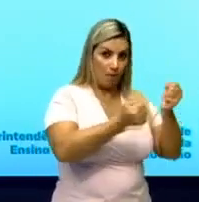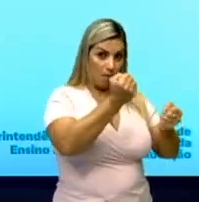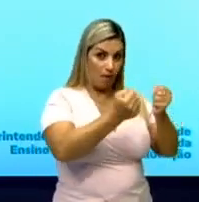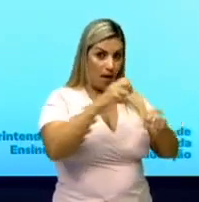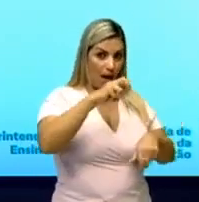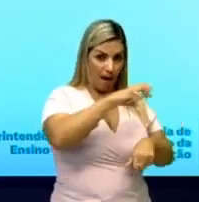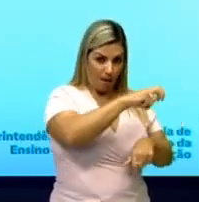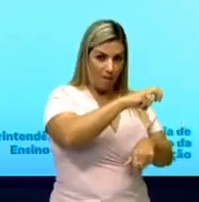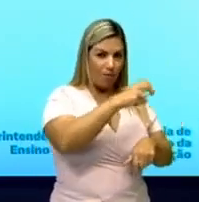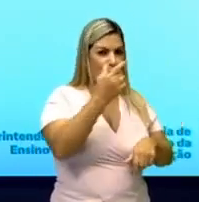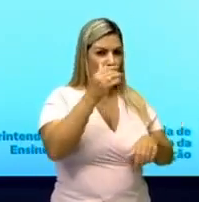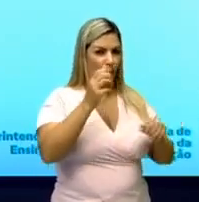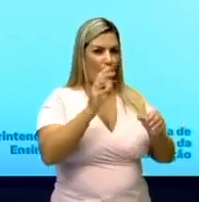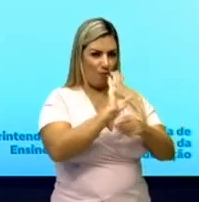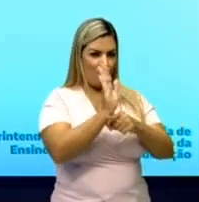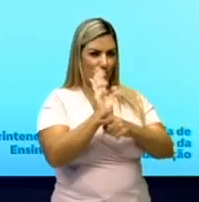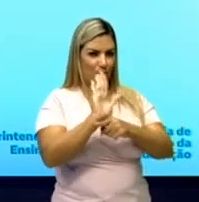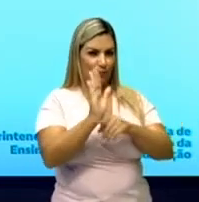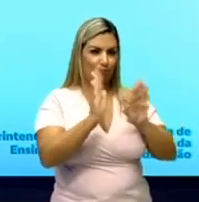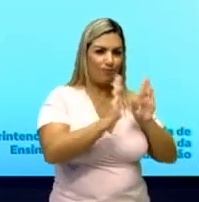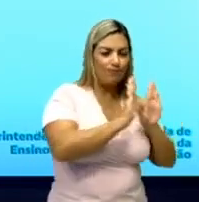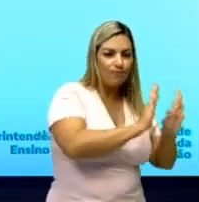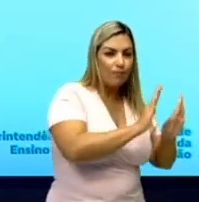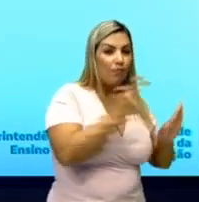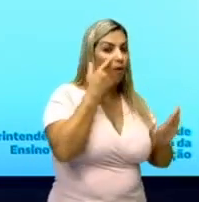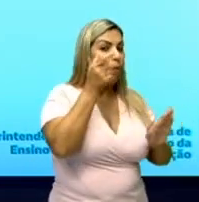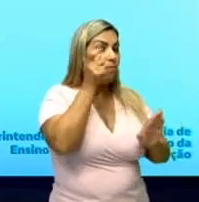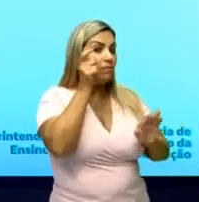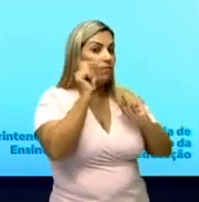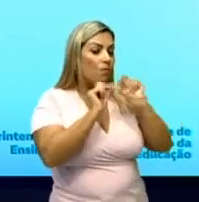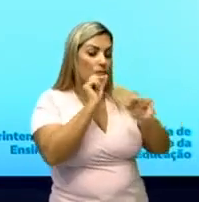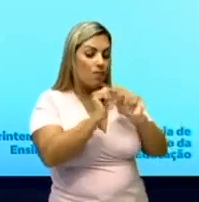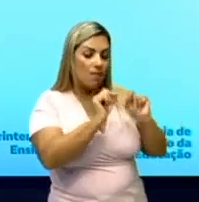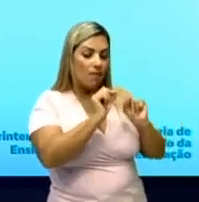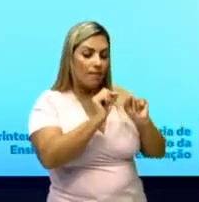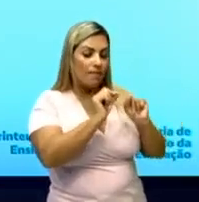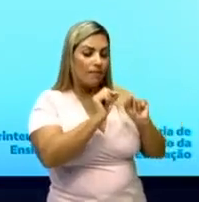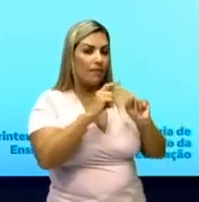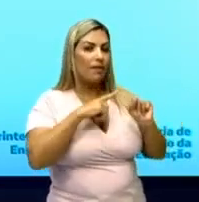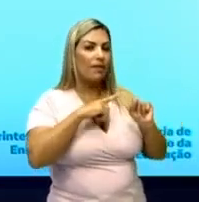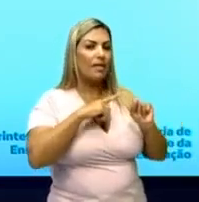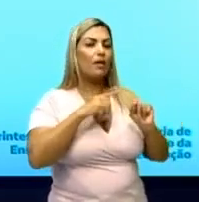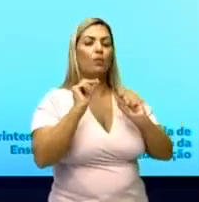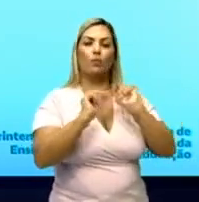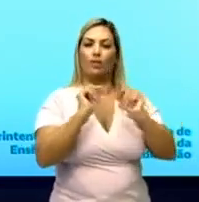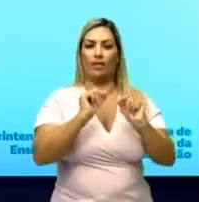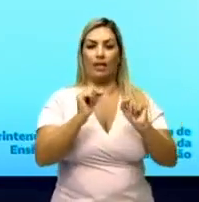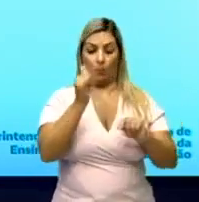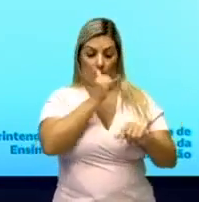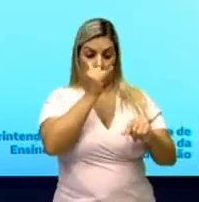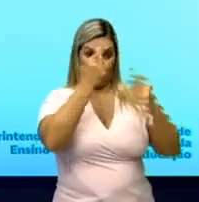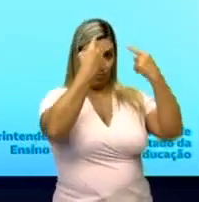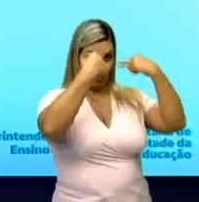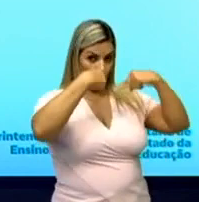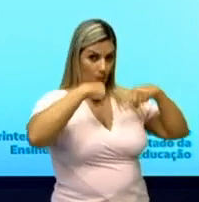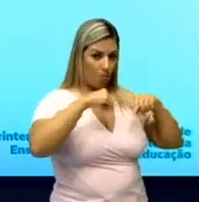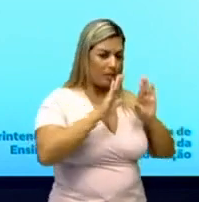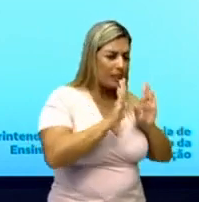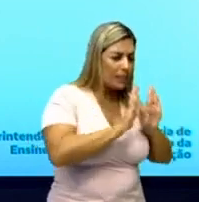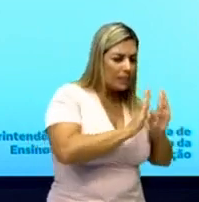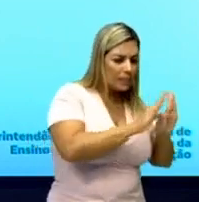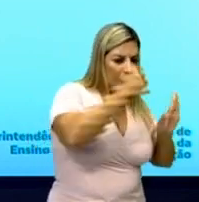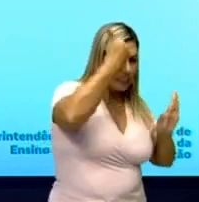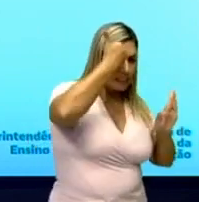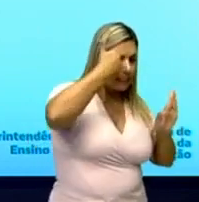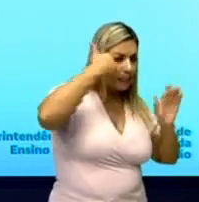carro, como a menina fez lá na filmagem que nós vimos, o que você vai observar? Que ela gasta uma certa energia para empurrar esse